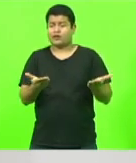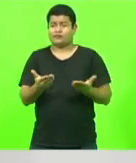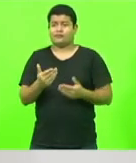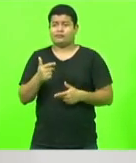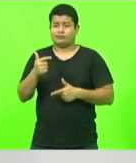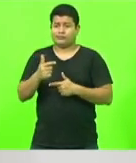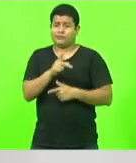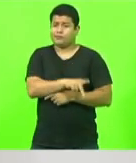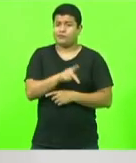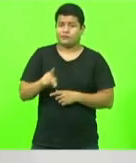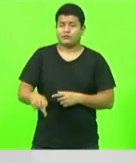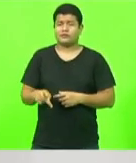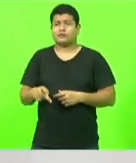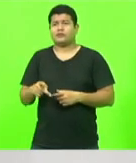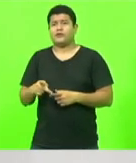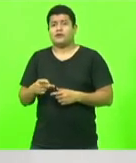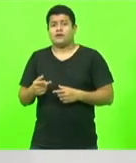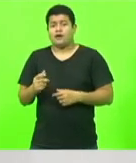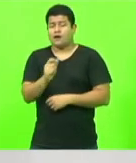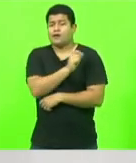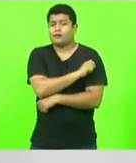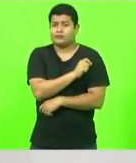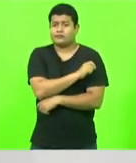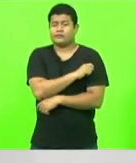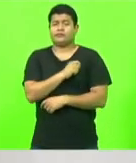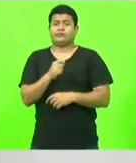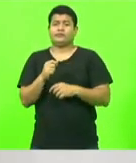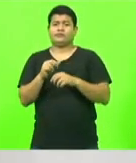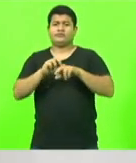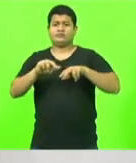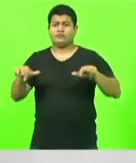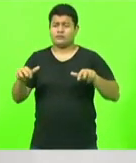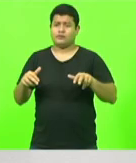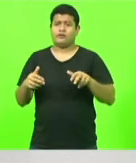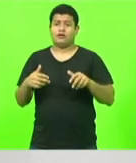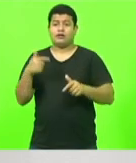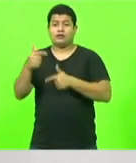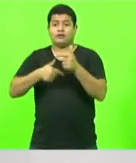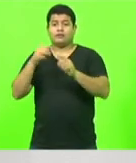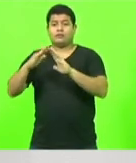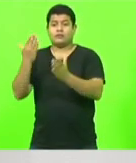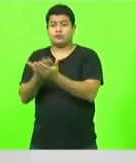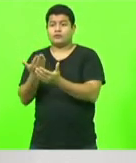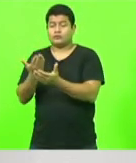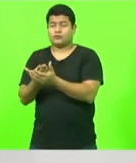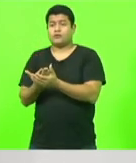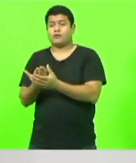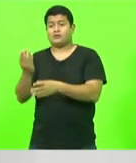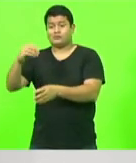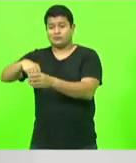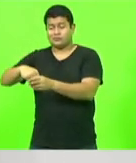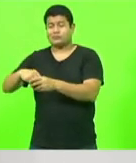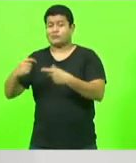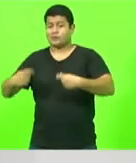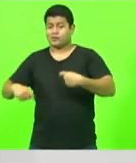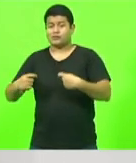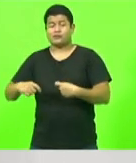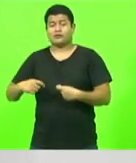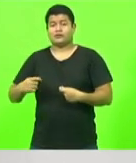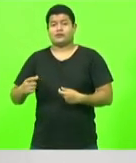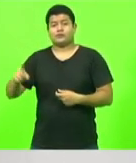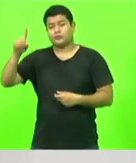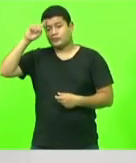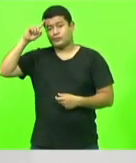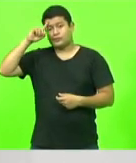atividade que é tão nobre e tão importante como é ensinar e aprender. Muitas vezes as